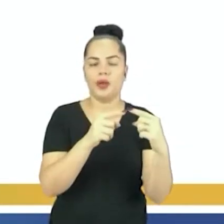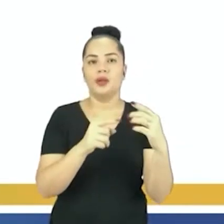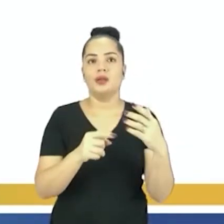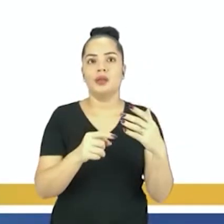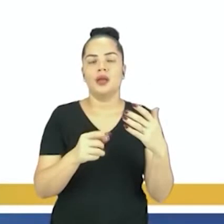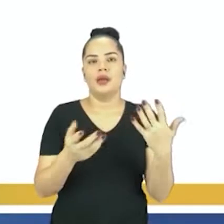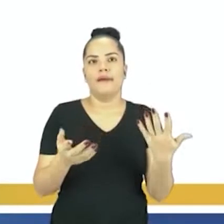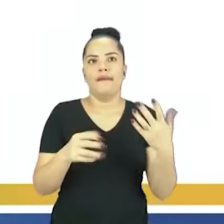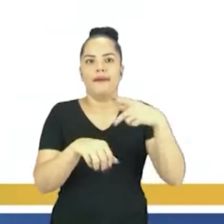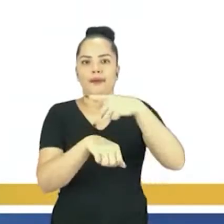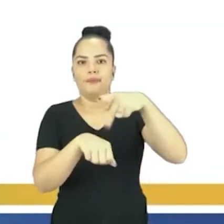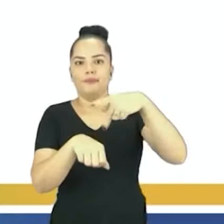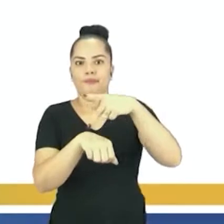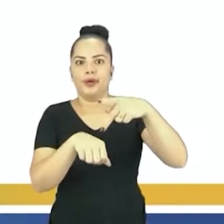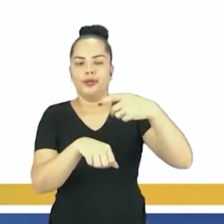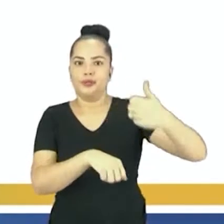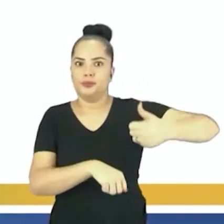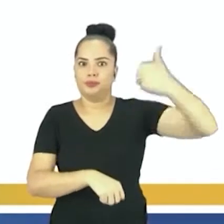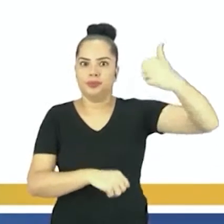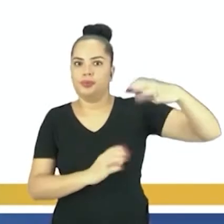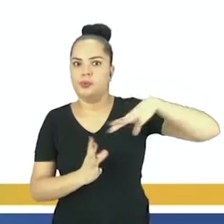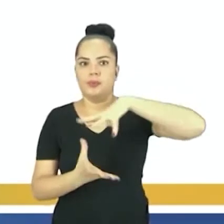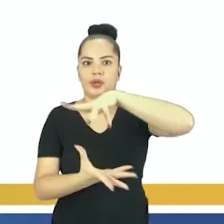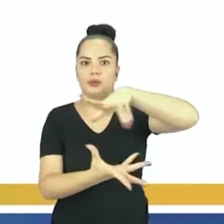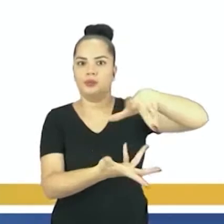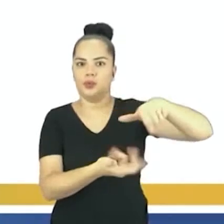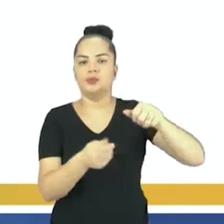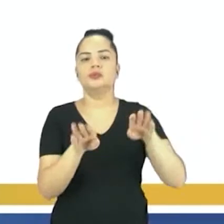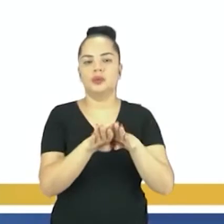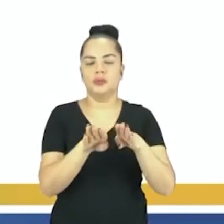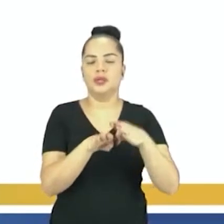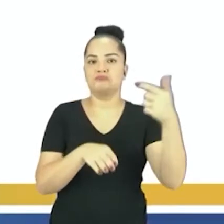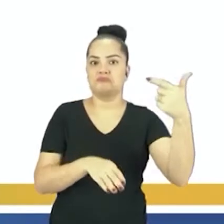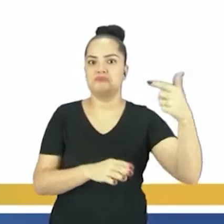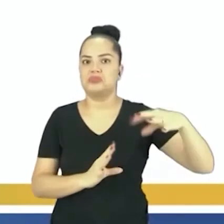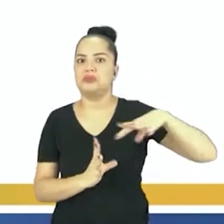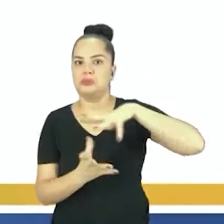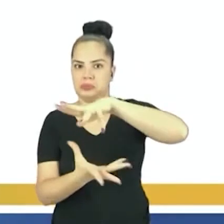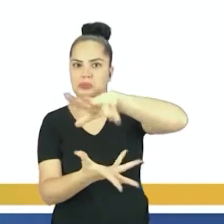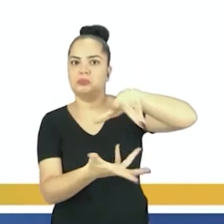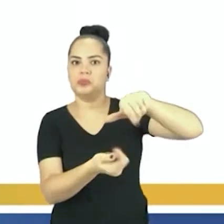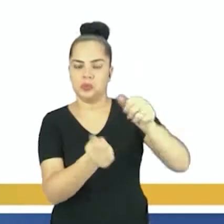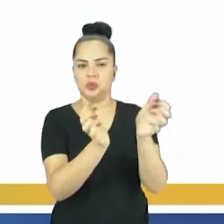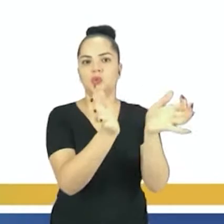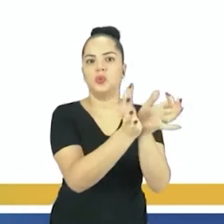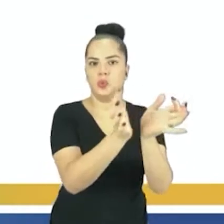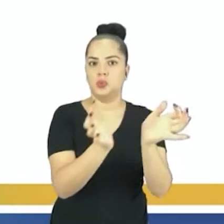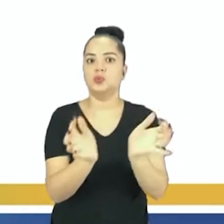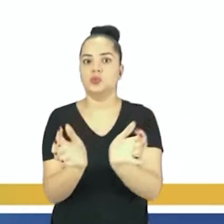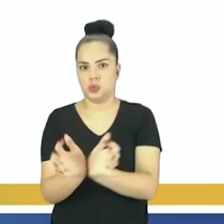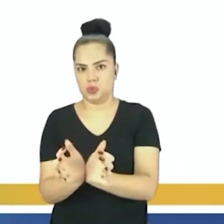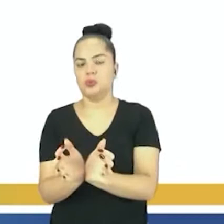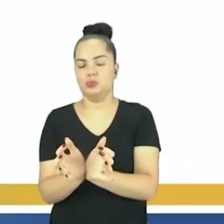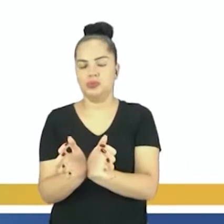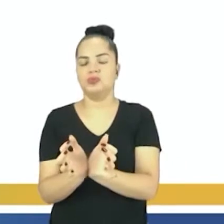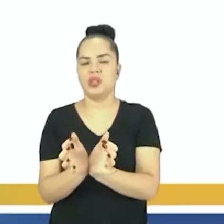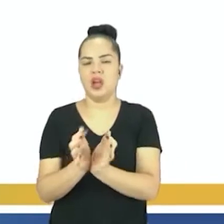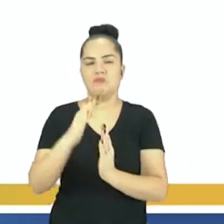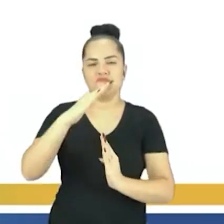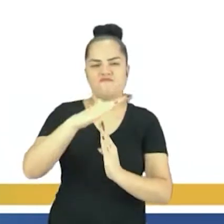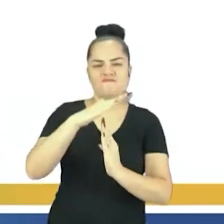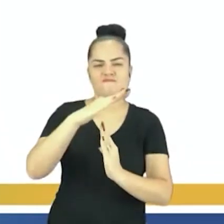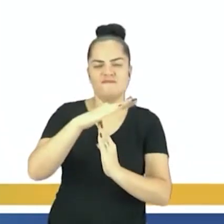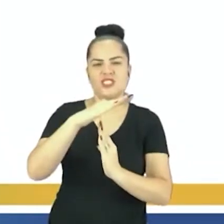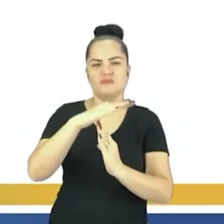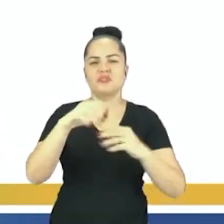dos países do primeiro mundo e segundo mundo na economia do terceiro mundo, o que limitou esses países a uma periferia